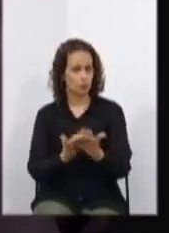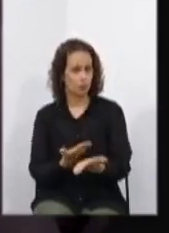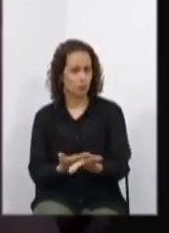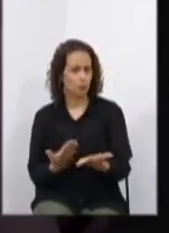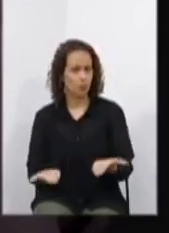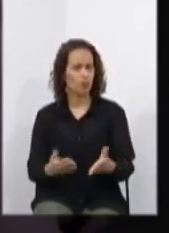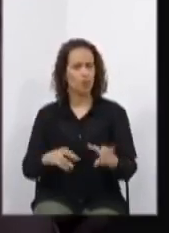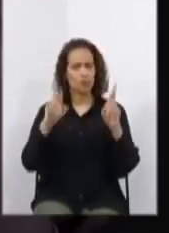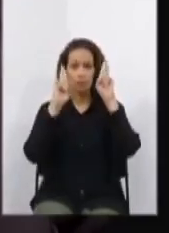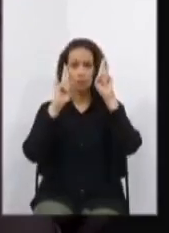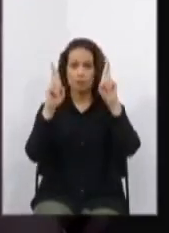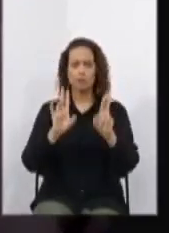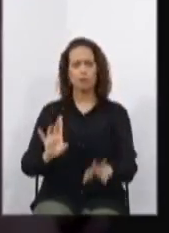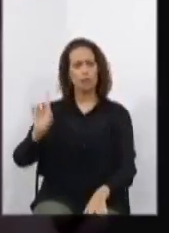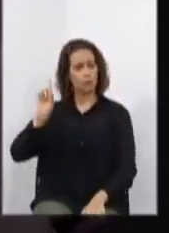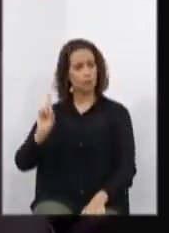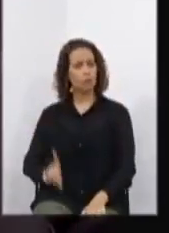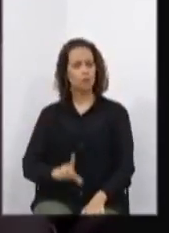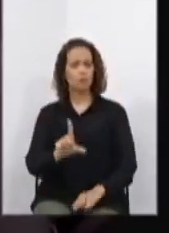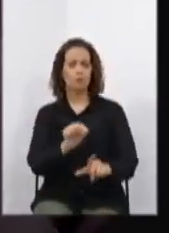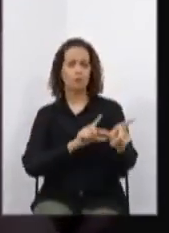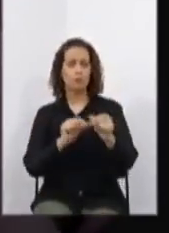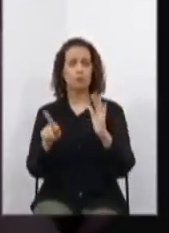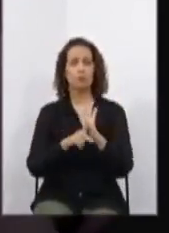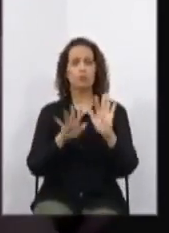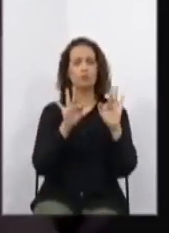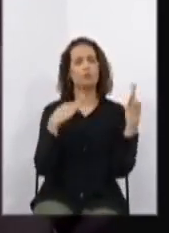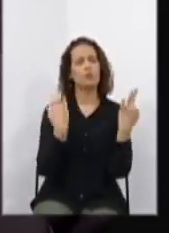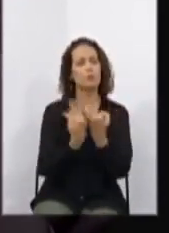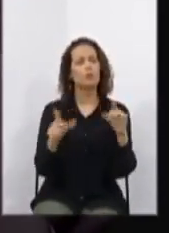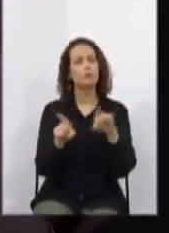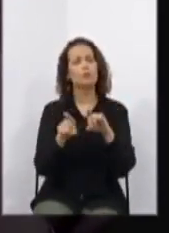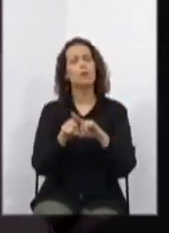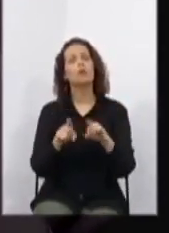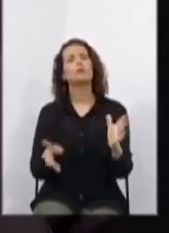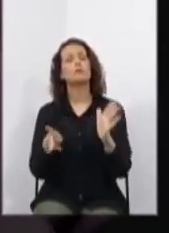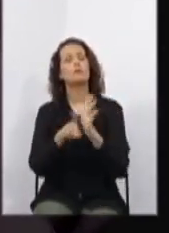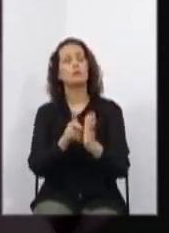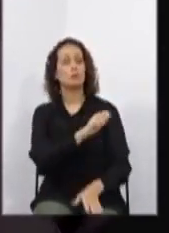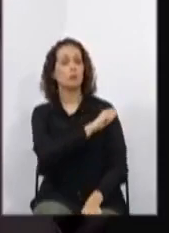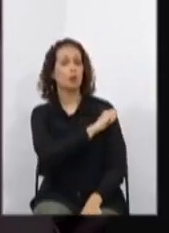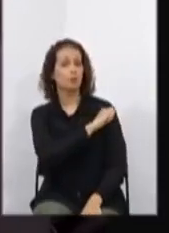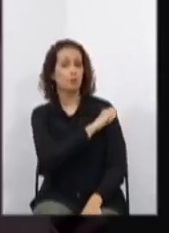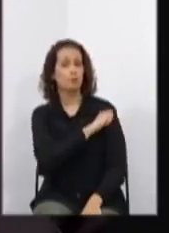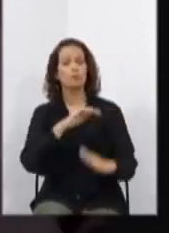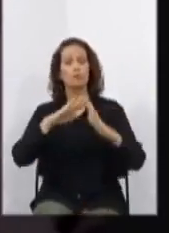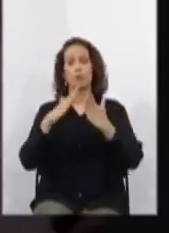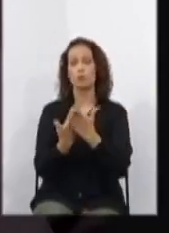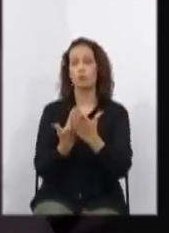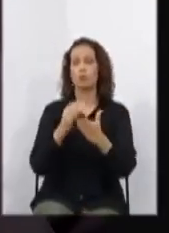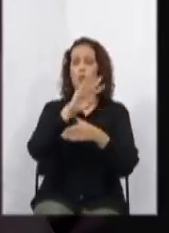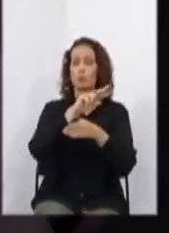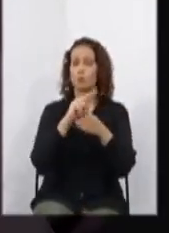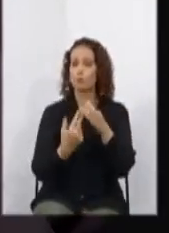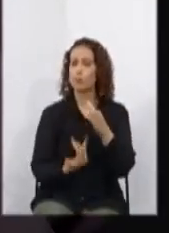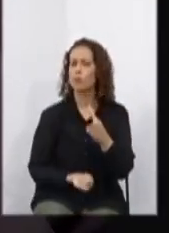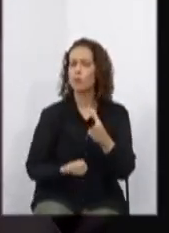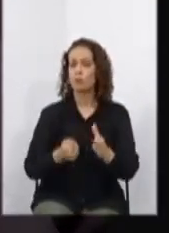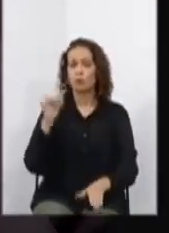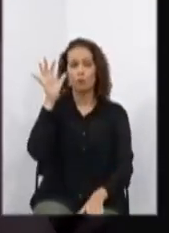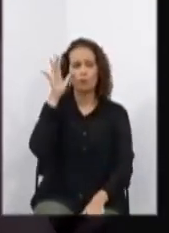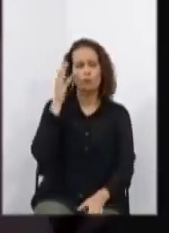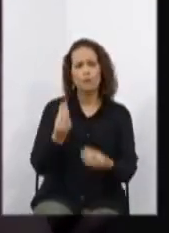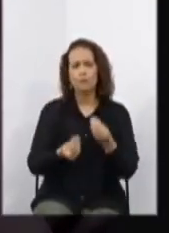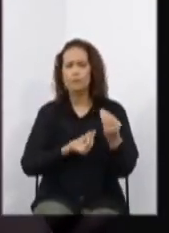de opção da família e do próprio aluno pela escola bilíngue. Observada a legislação